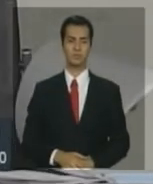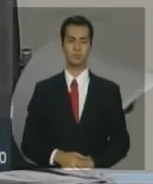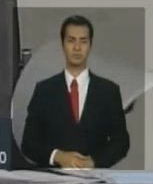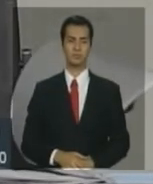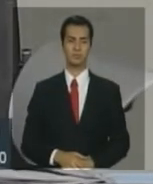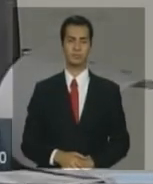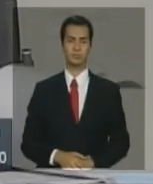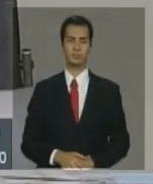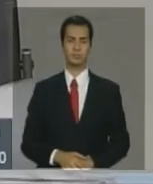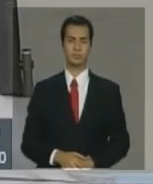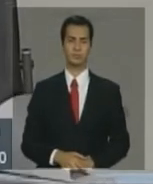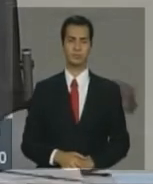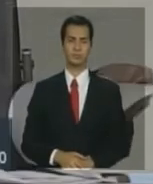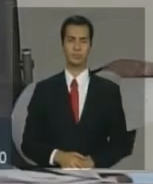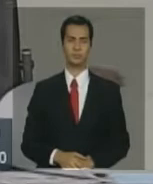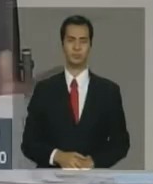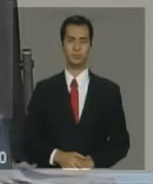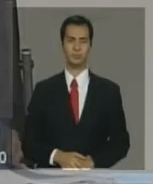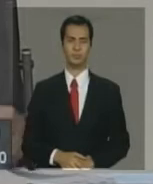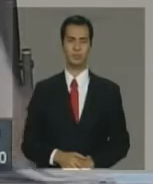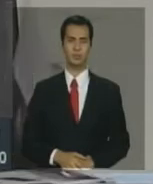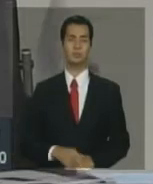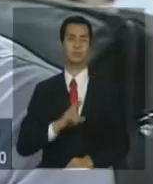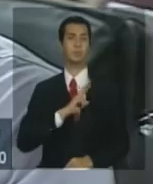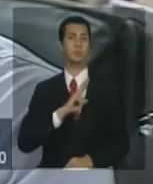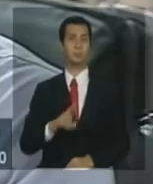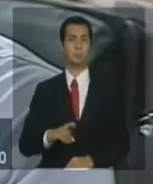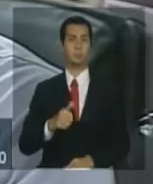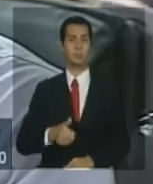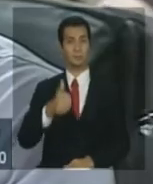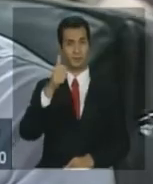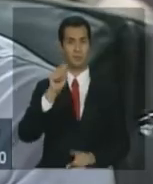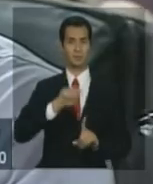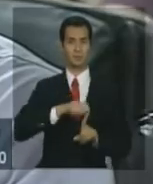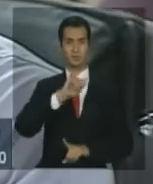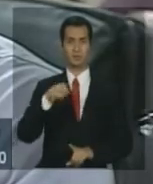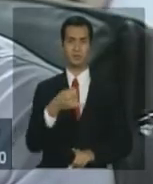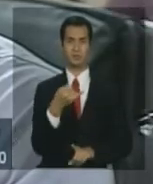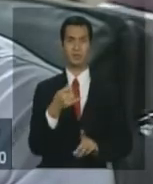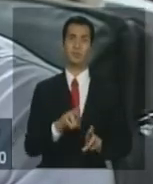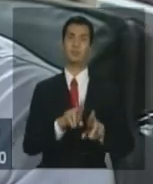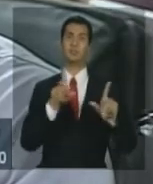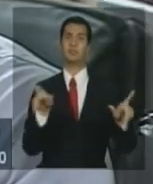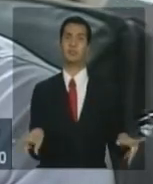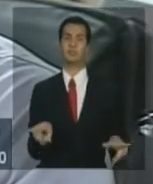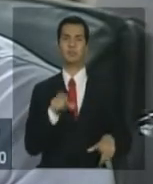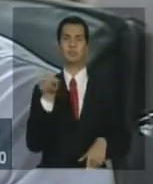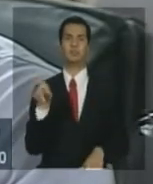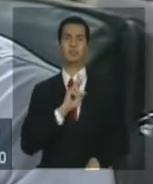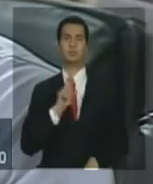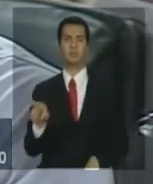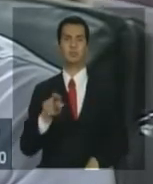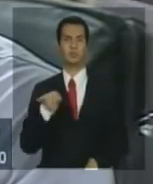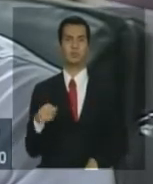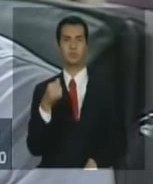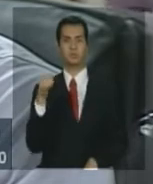O resultado primário de janeiro, ele é diferente do resultado primário de janeiro que vocês apresentaram.